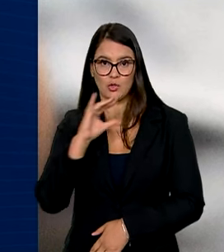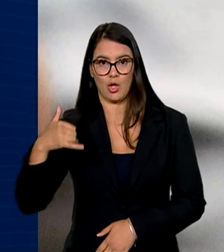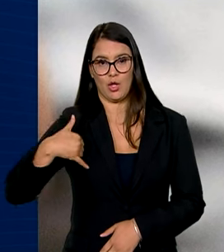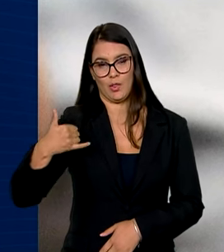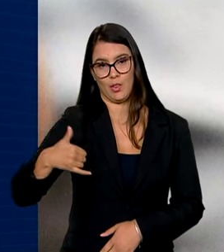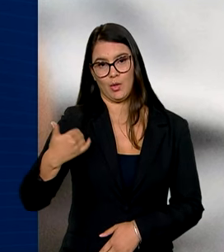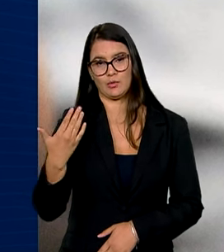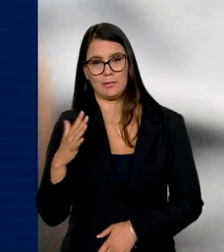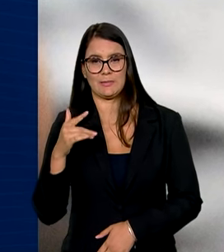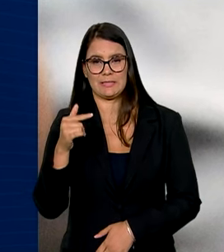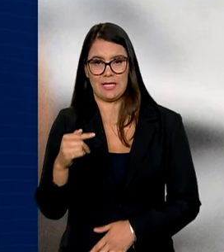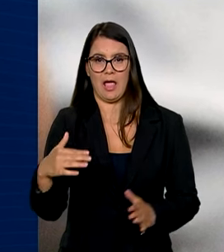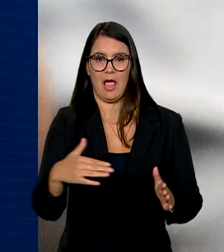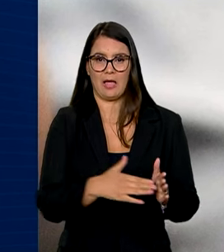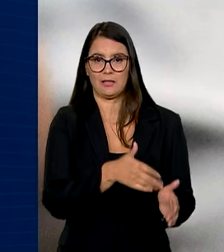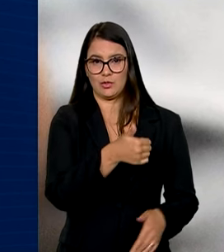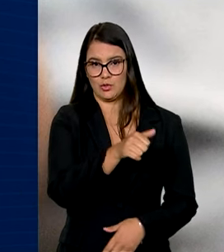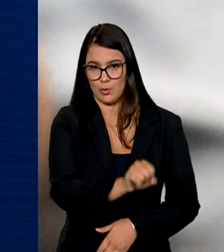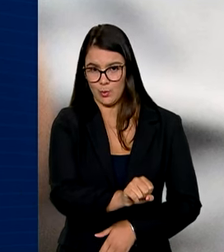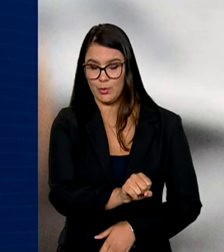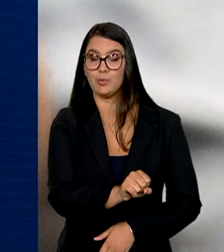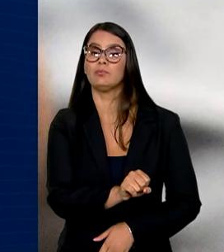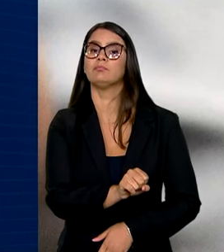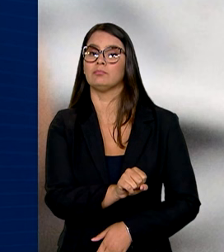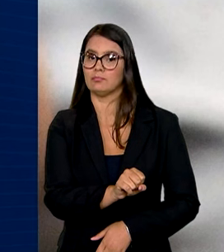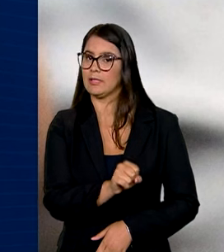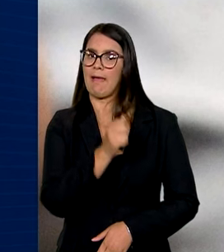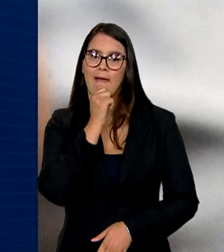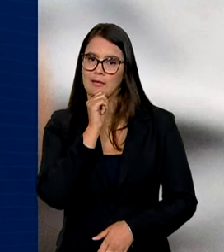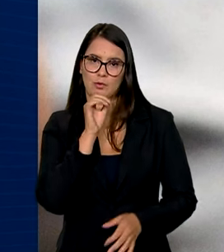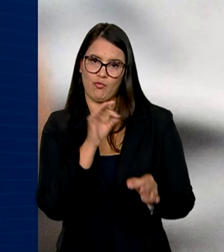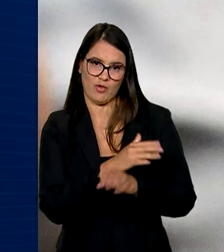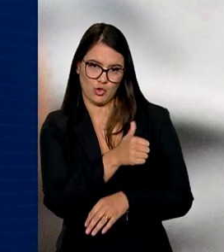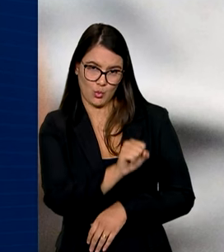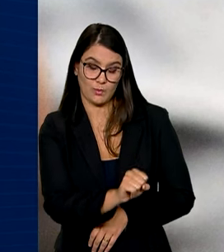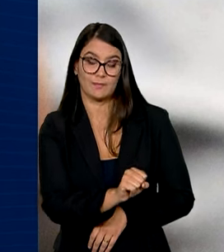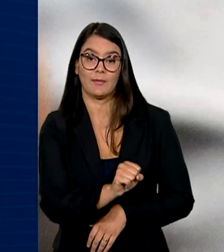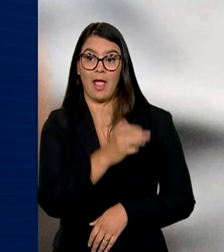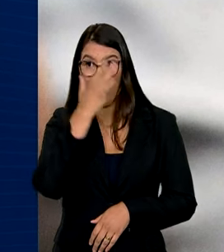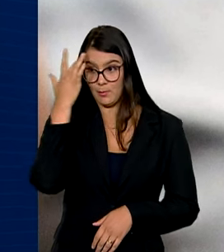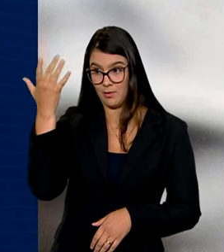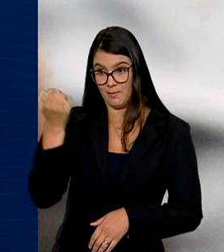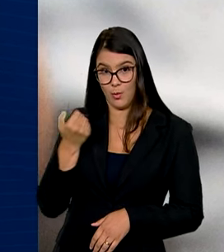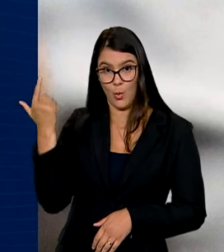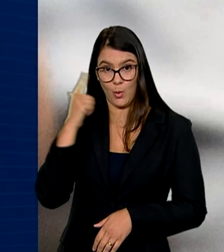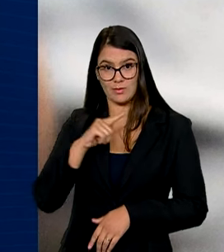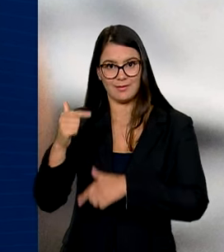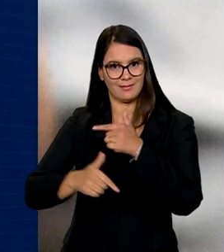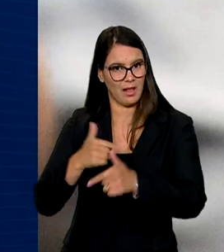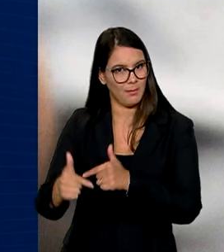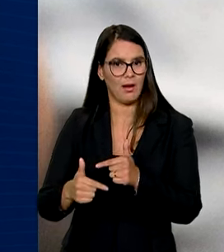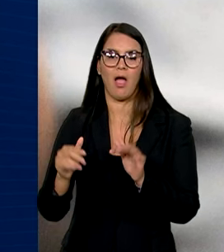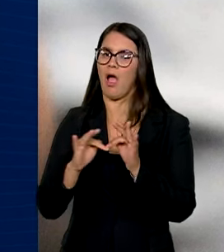idade entre 7 e 18 anos incompletos. E se o beneficiário conseguir um emprego, a